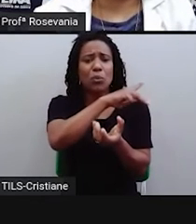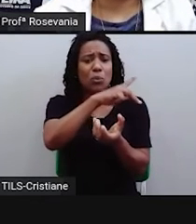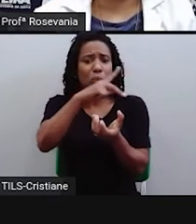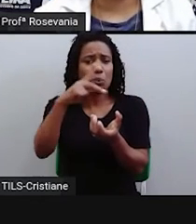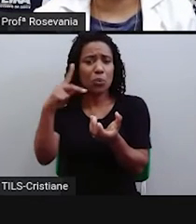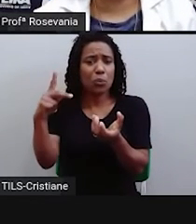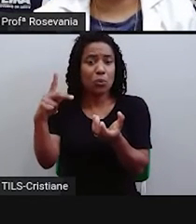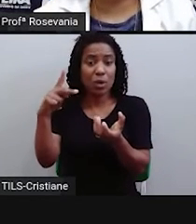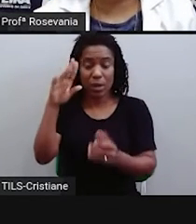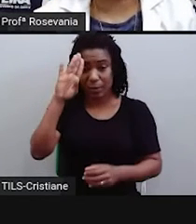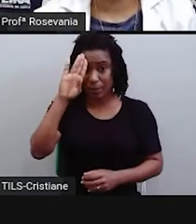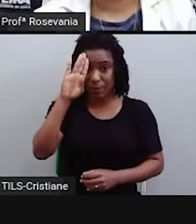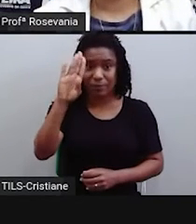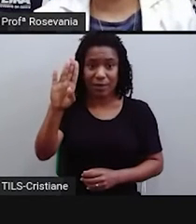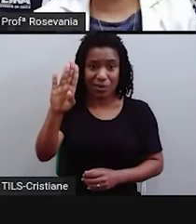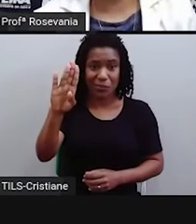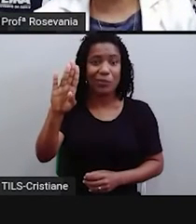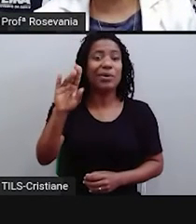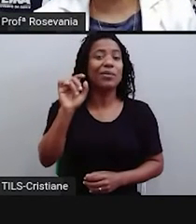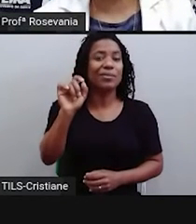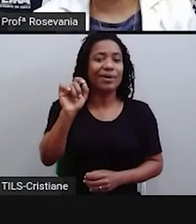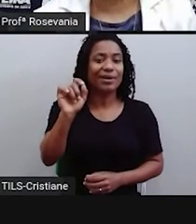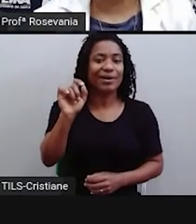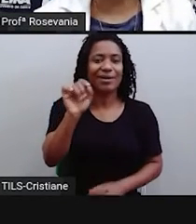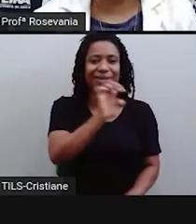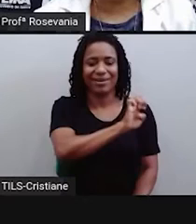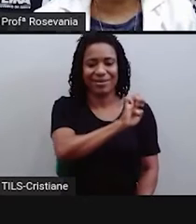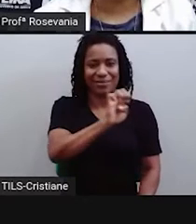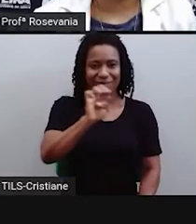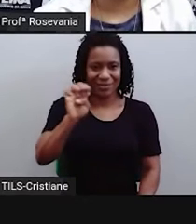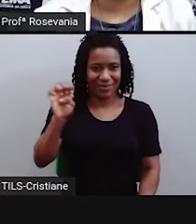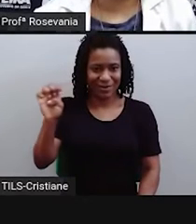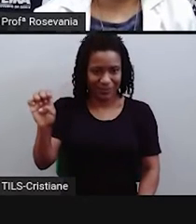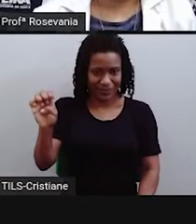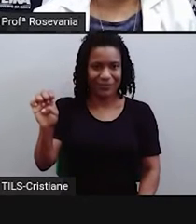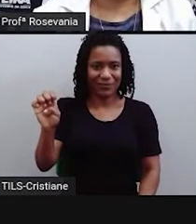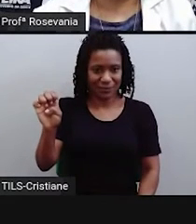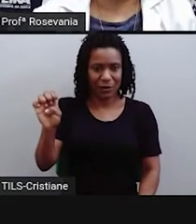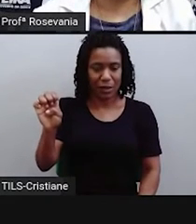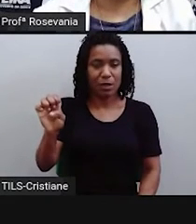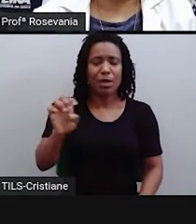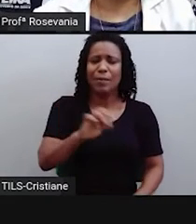a gente tem. São linhas imaginárias que eu já falei para vocês, que não existem, né?